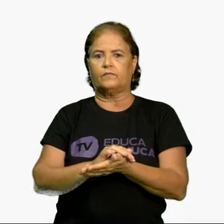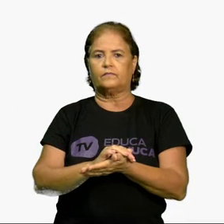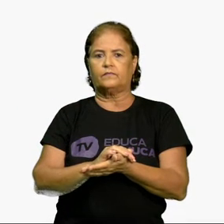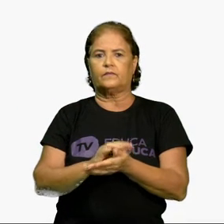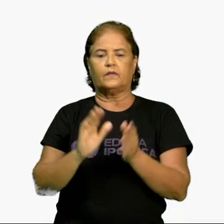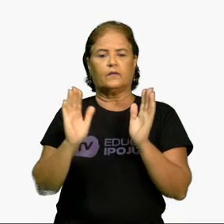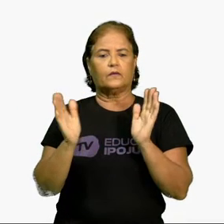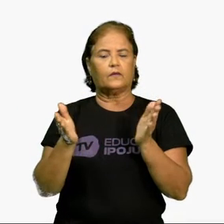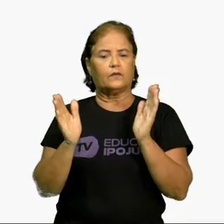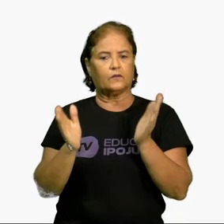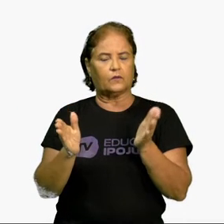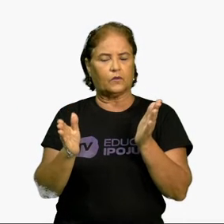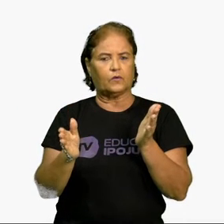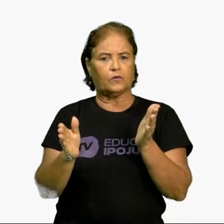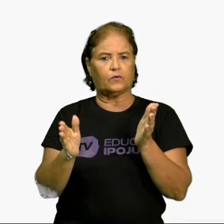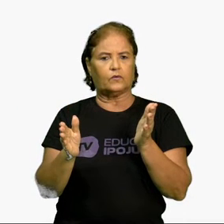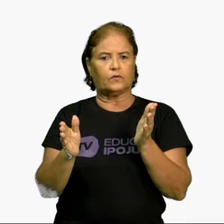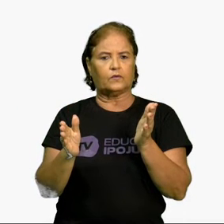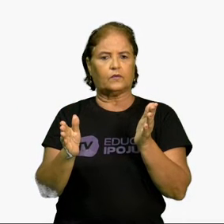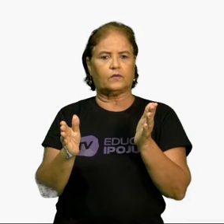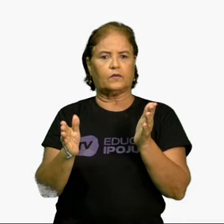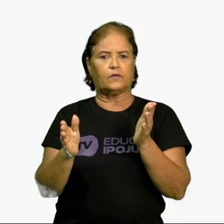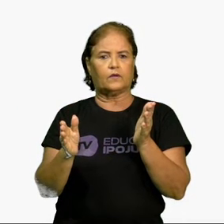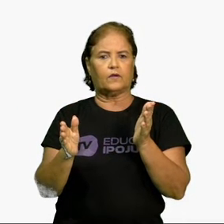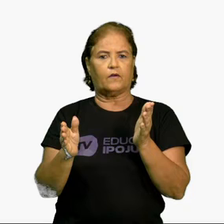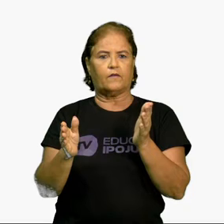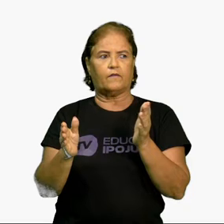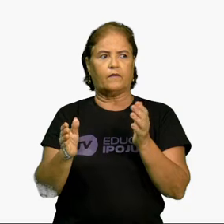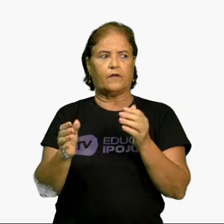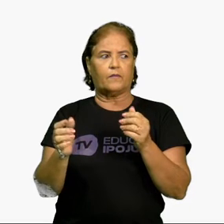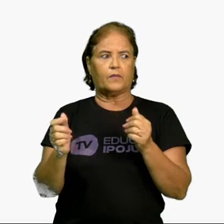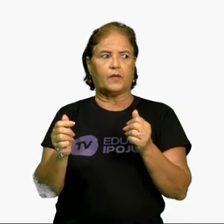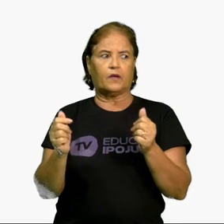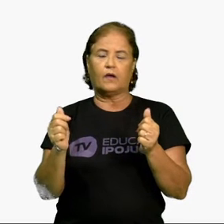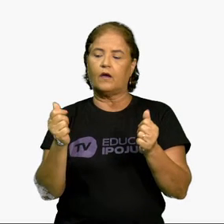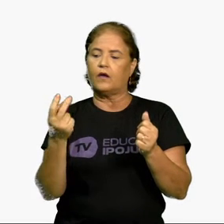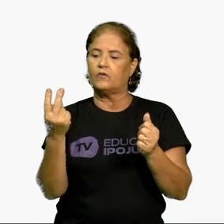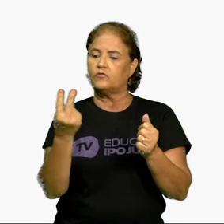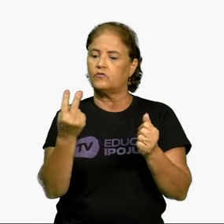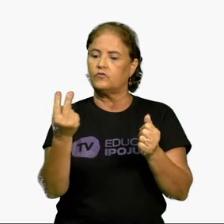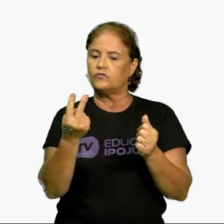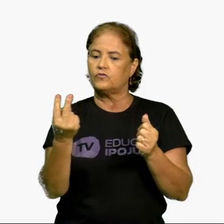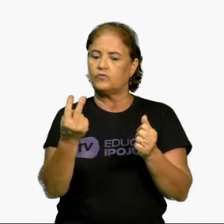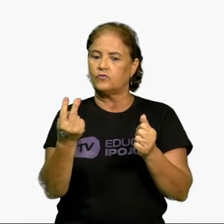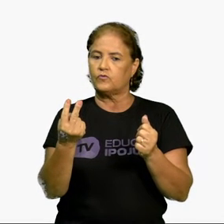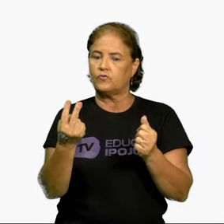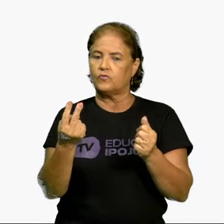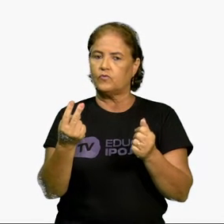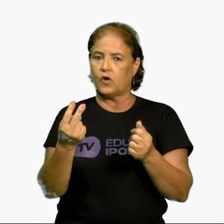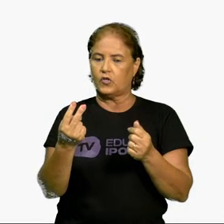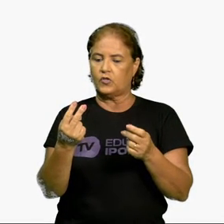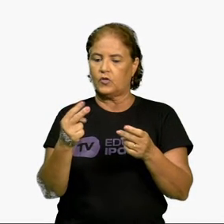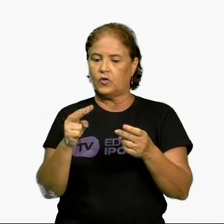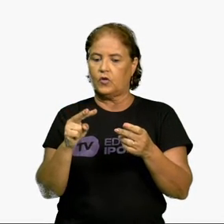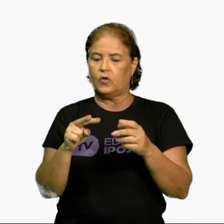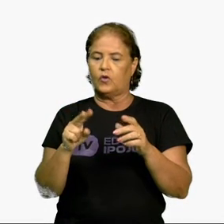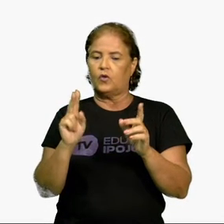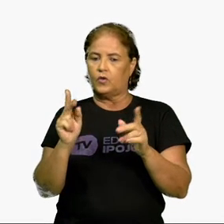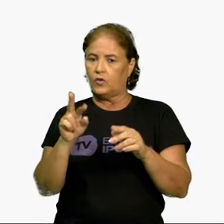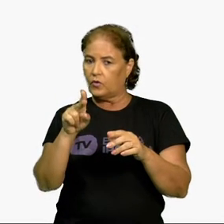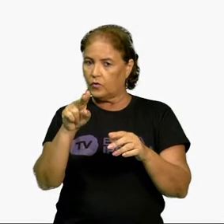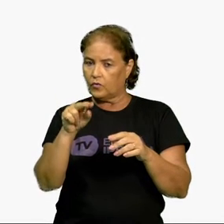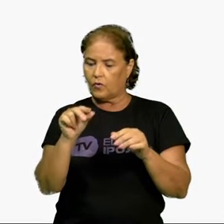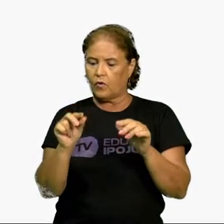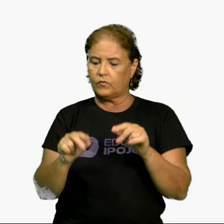Agora, você vai pegar e colocar as duas extremidades no compasso sem mexer, com a mesma